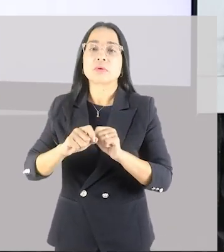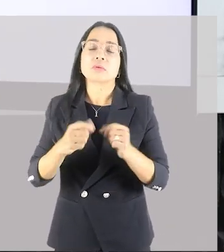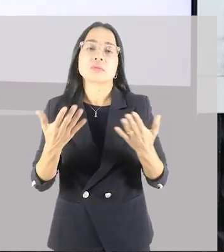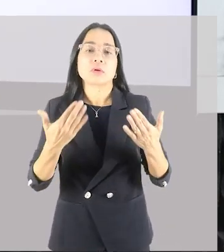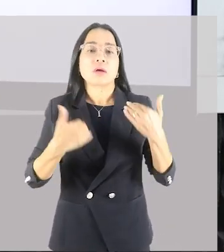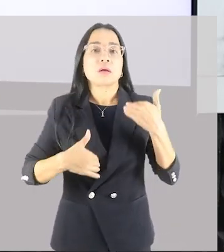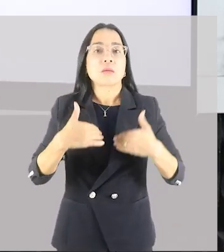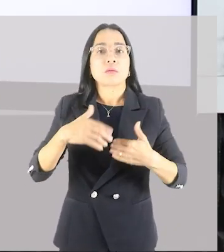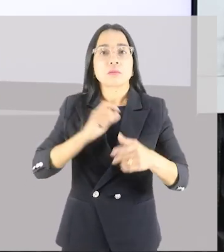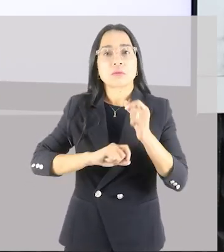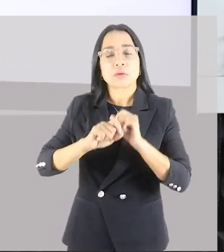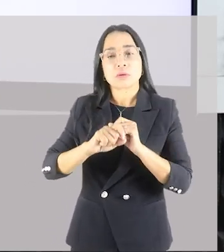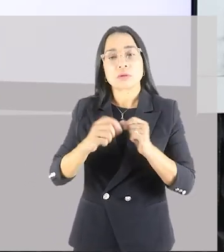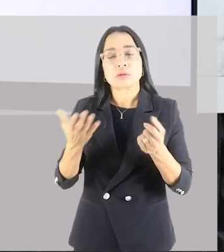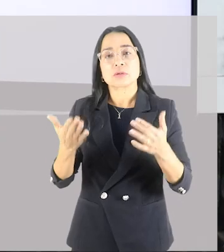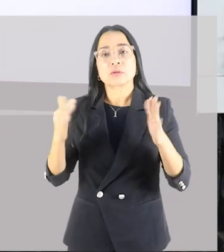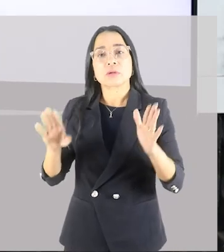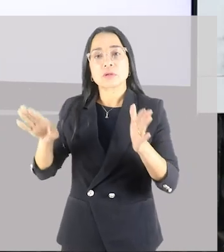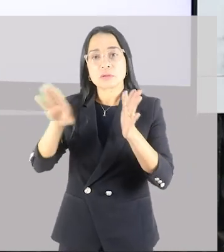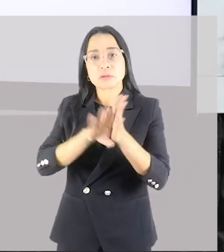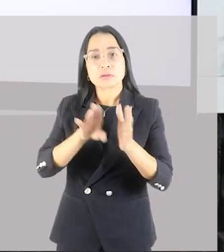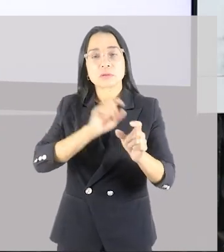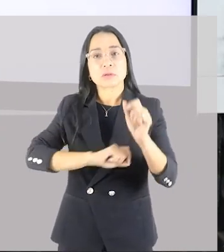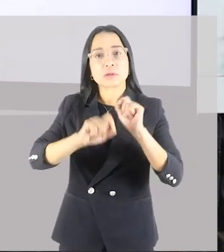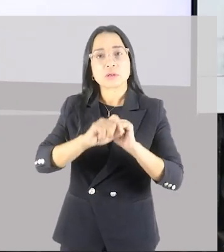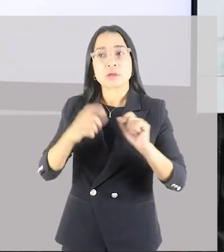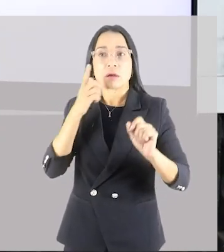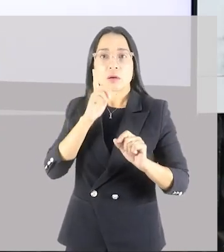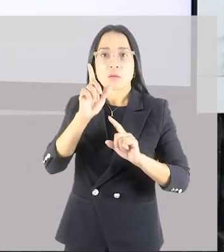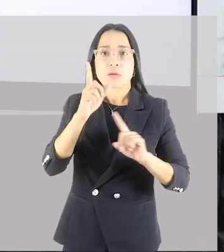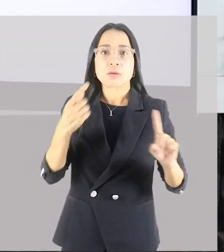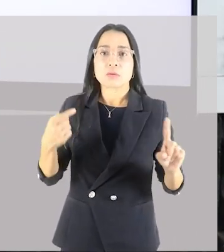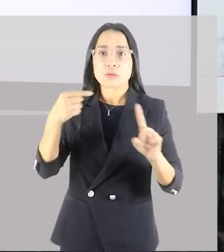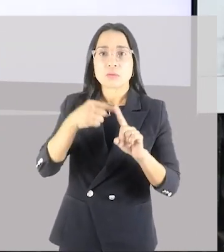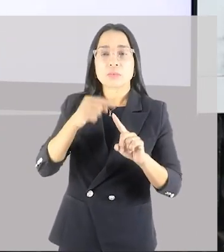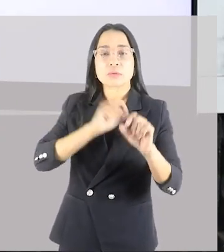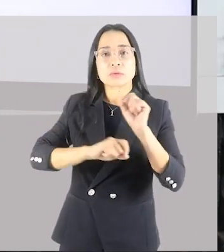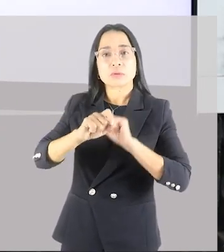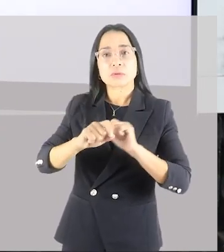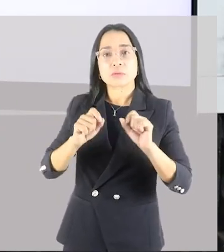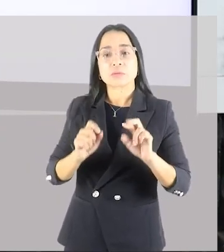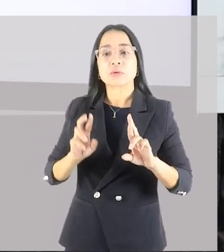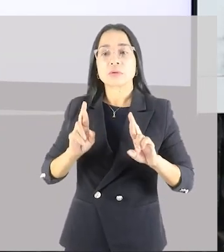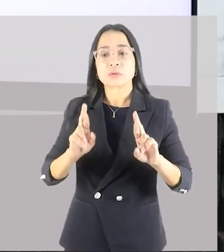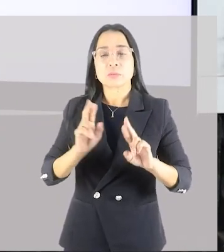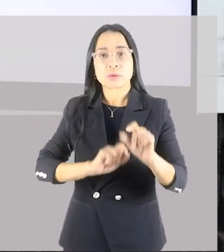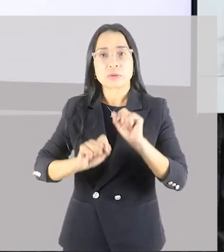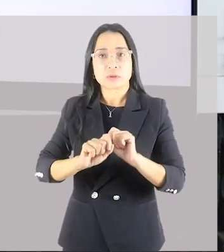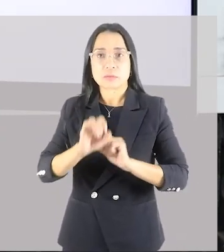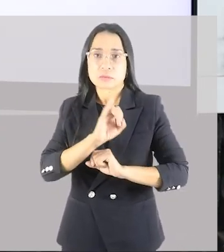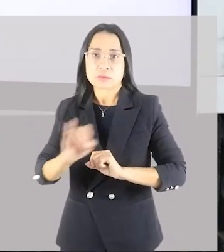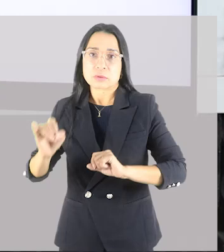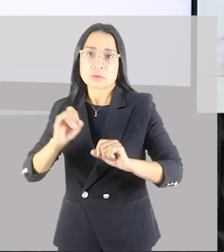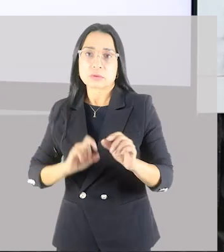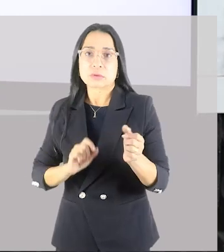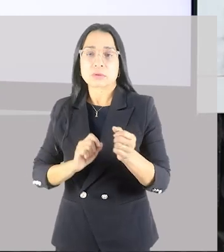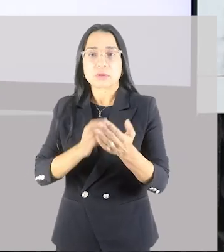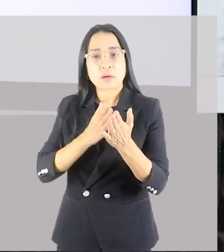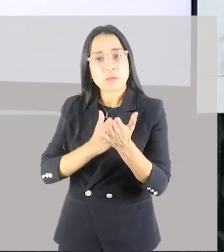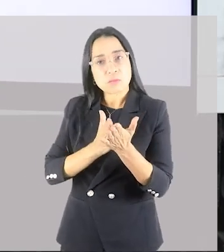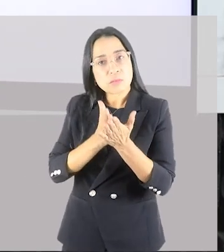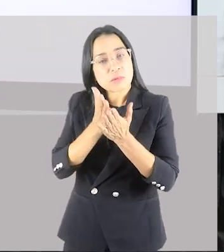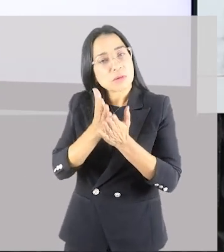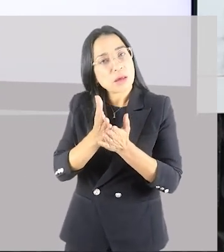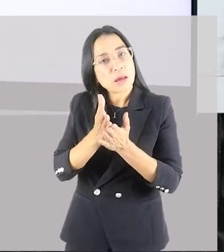ele chegue ao objetivo que é esperado. Se a gente não segue esses princípios, a gente vai estar